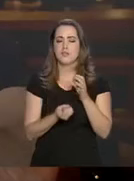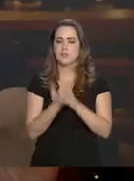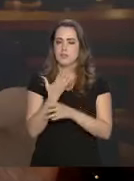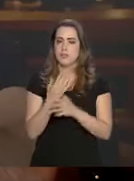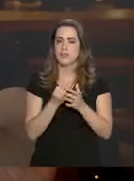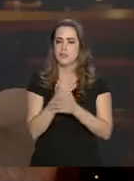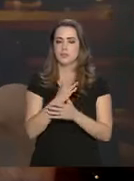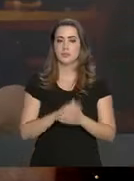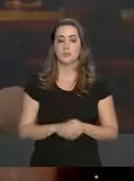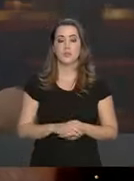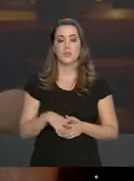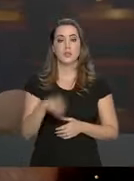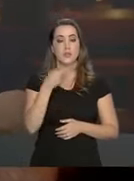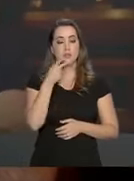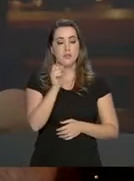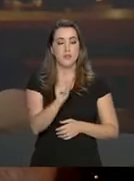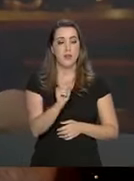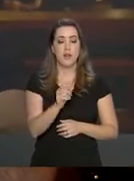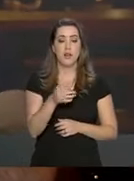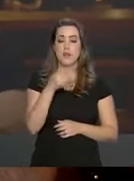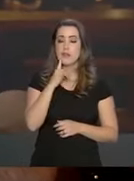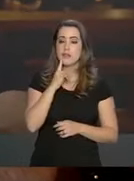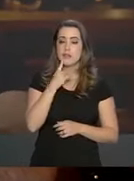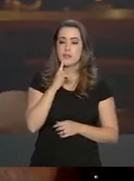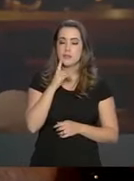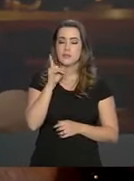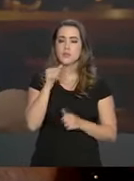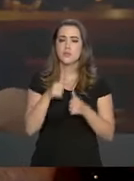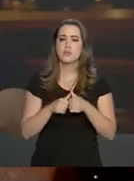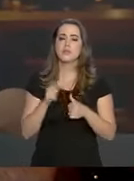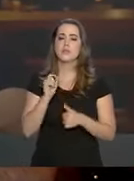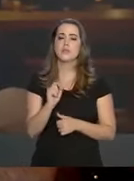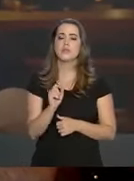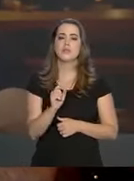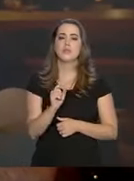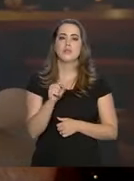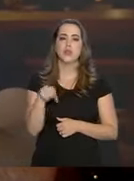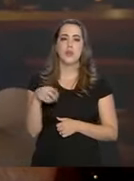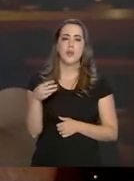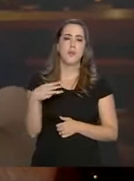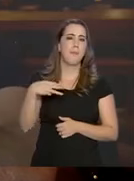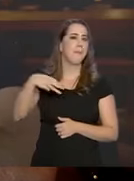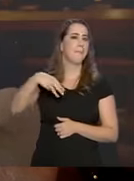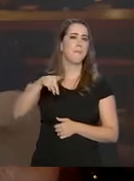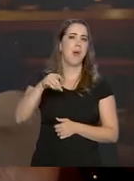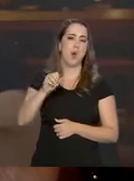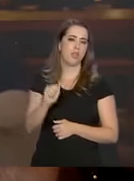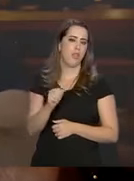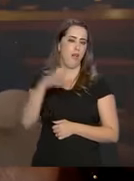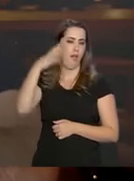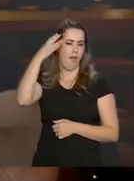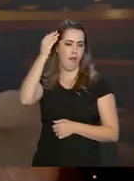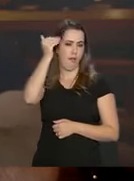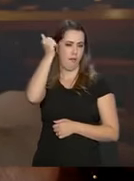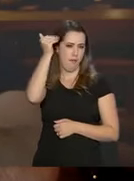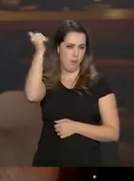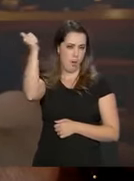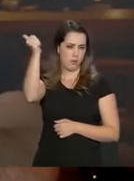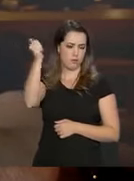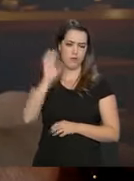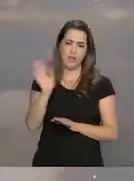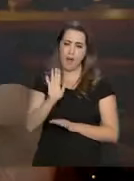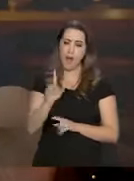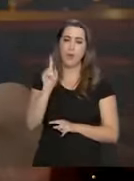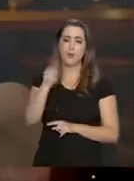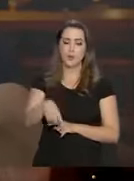As pessoas costumam dizer que a cerveja artesanal é uma moda e não é uma moda. Isso é uma tendência sem